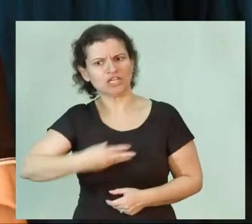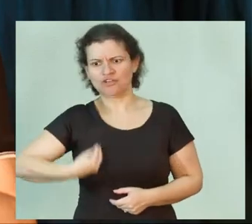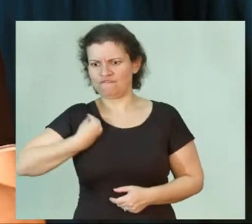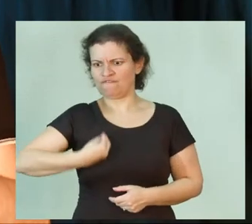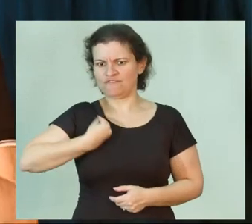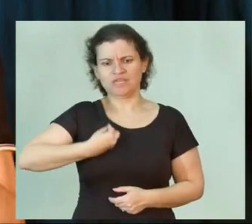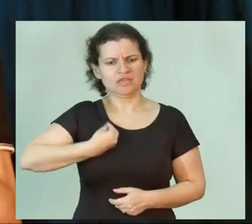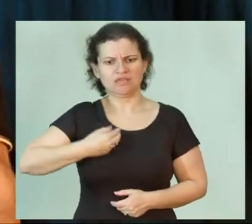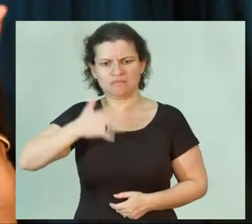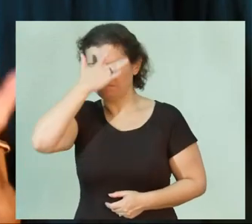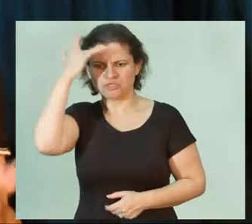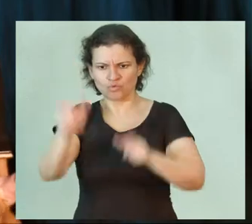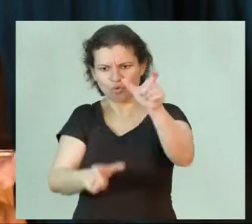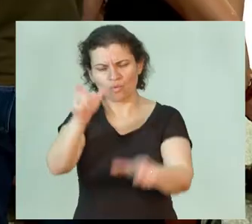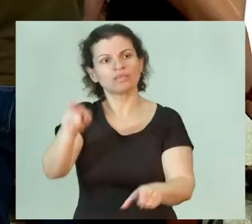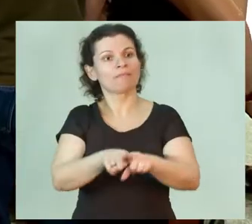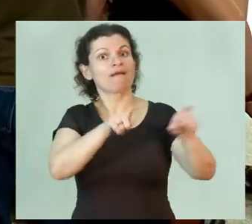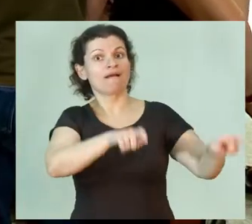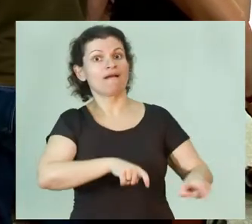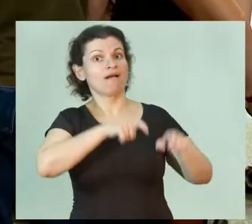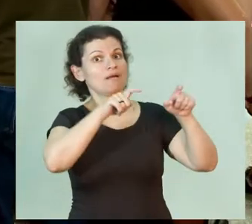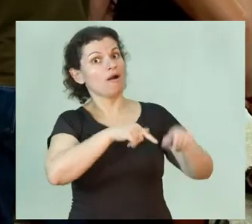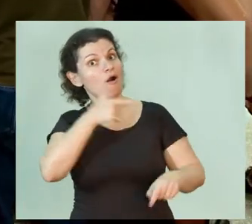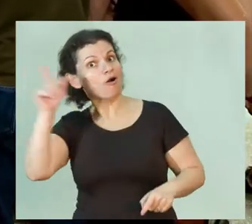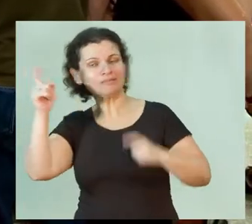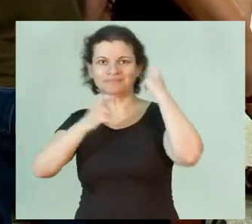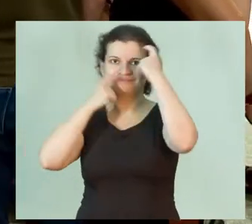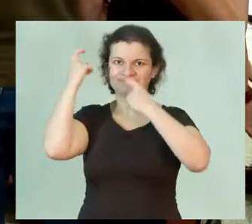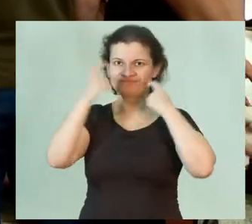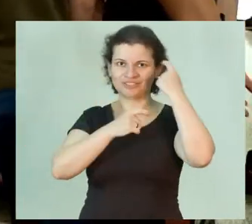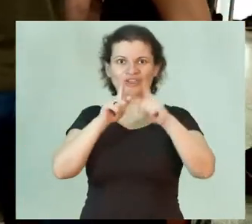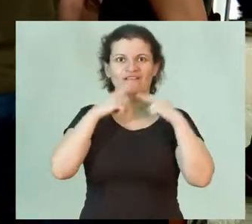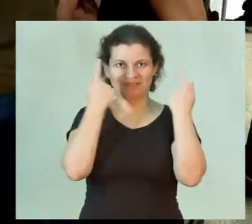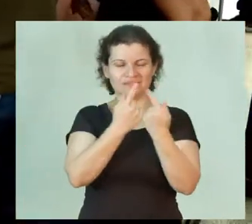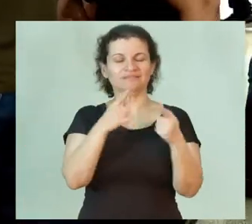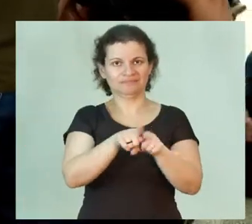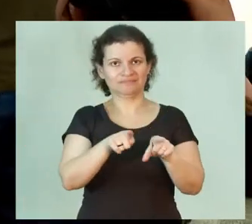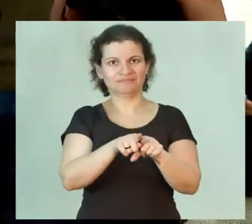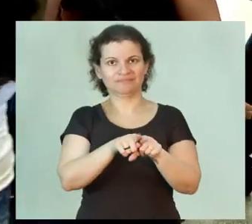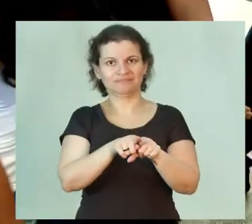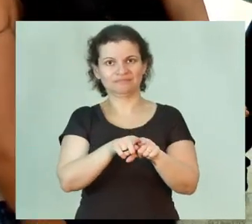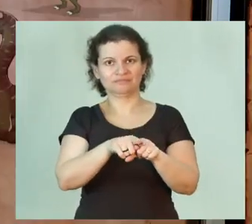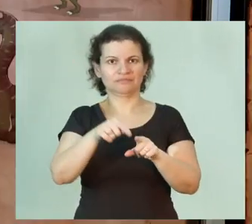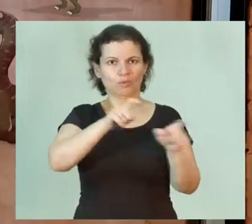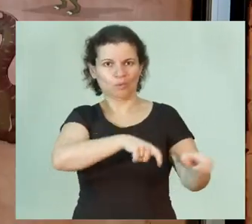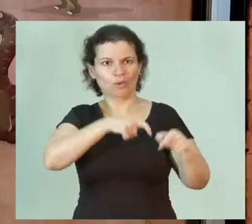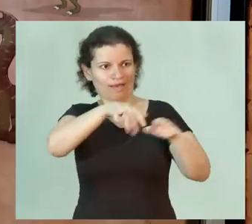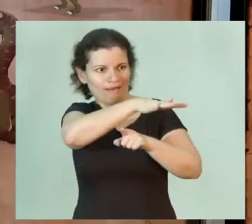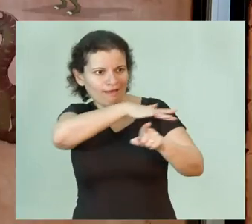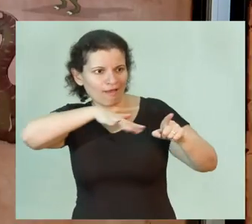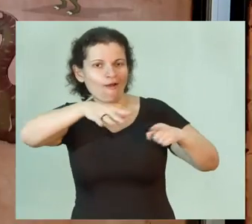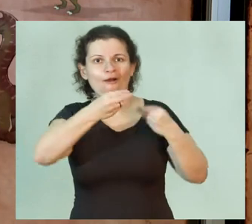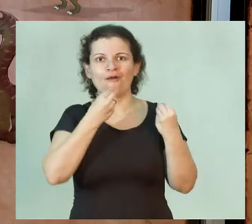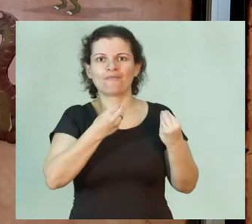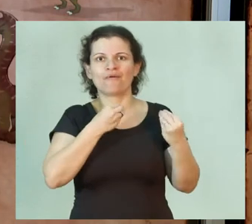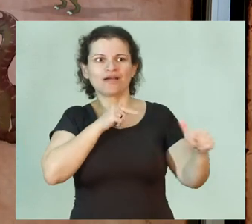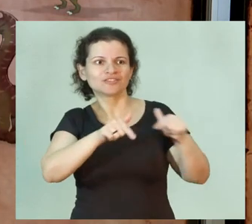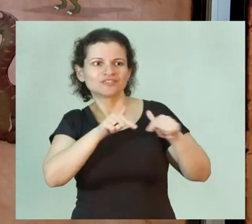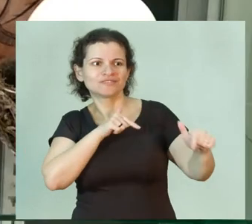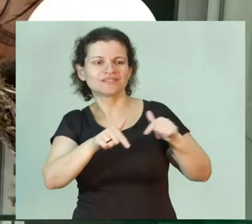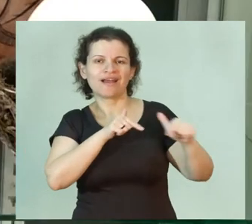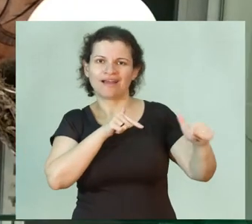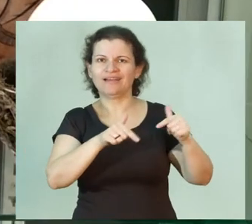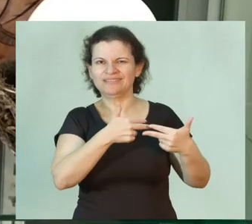urbana e também do campo, que é uma outra preocupação da geografia, do meio rural com as atividades